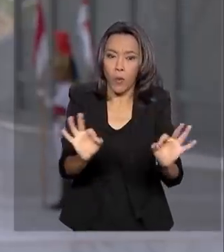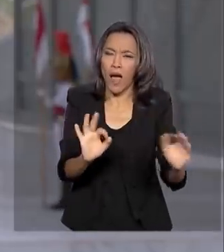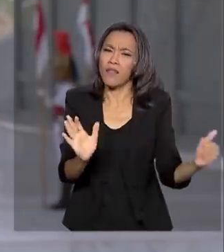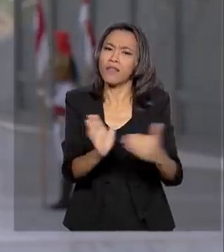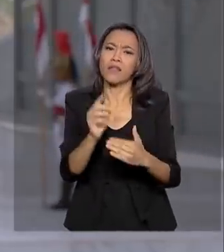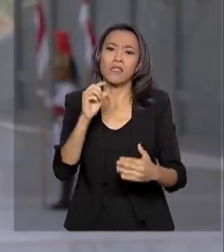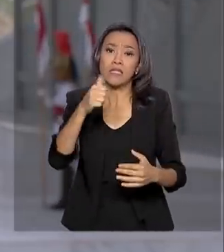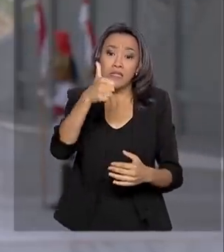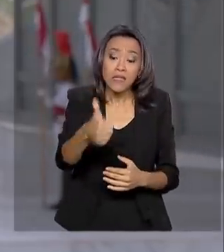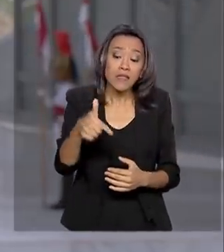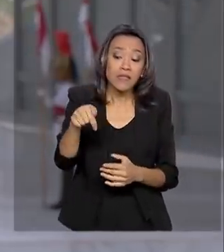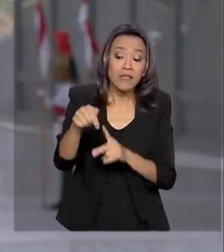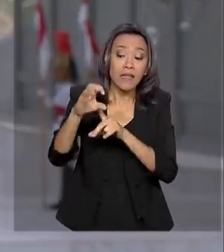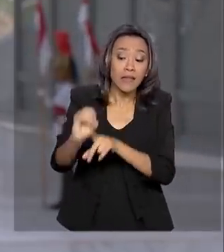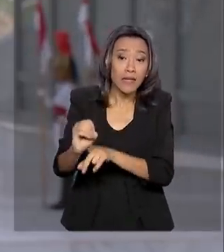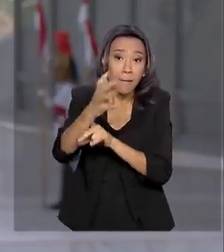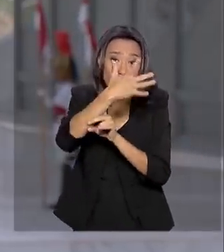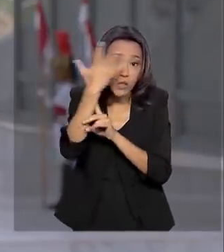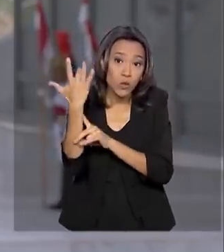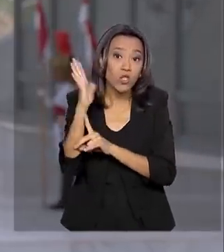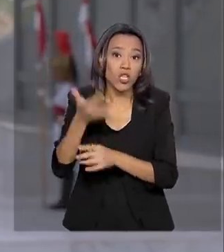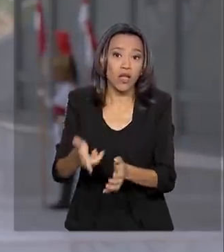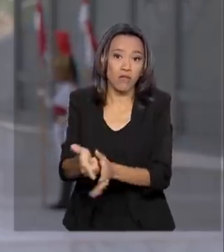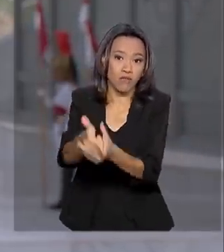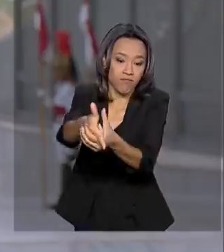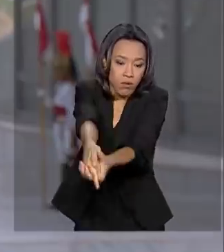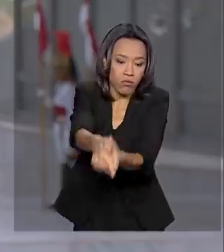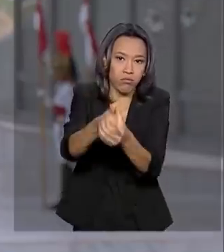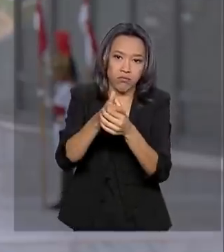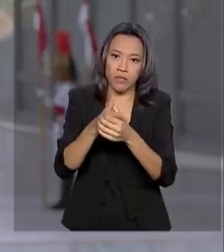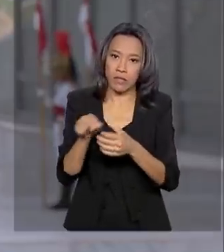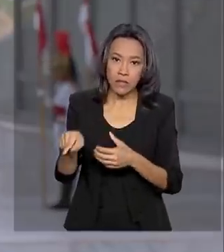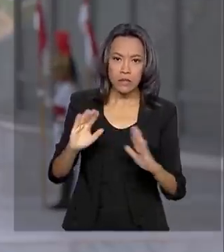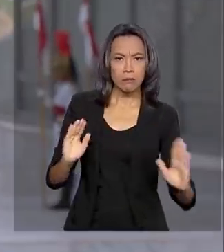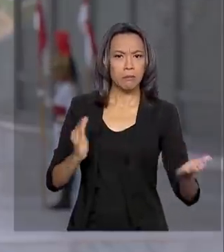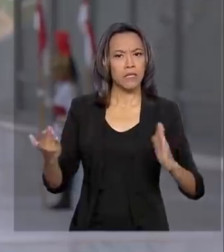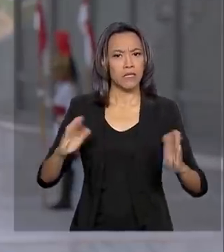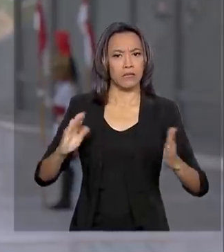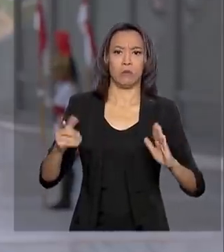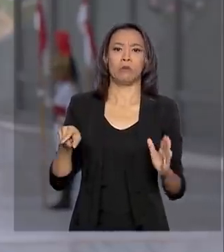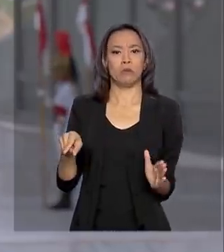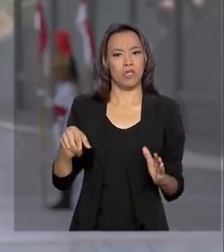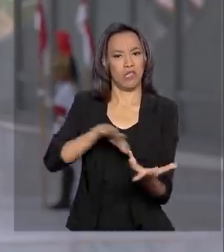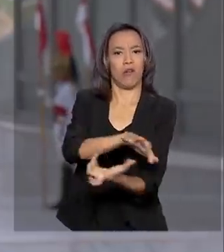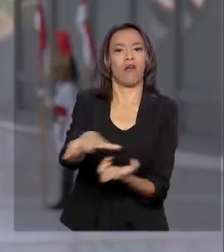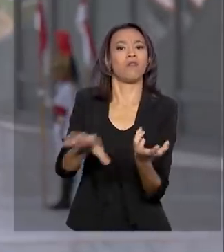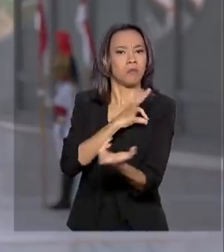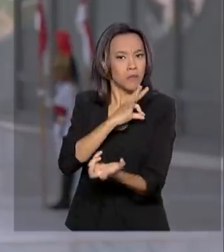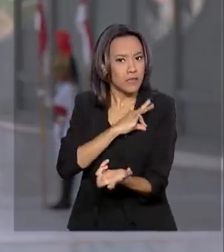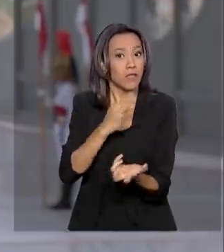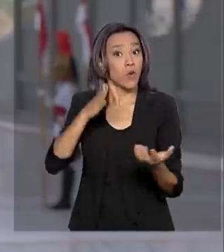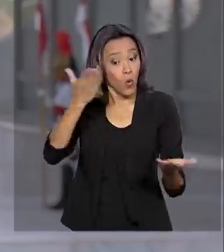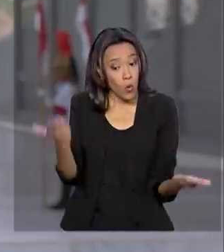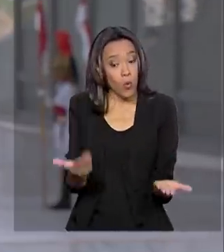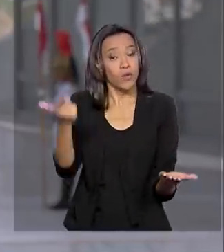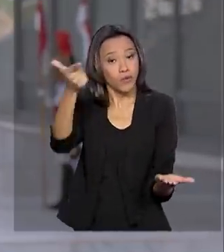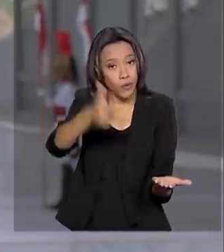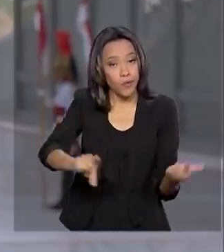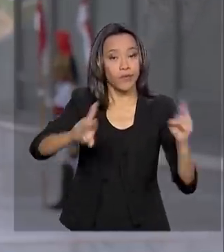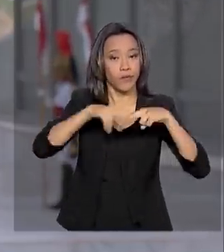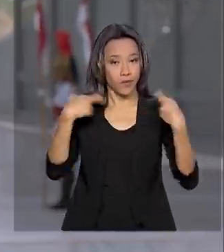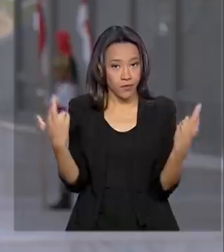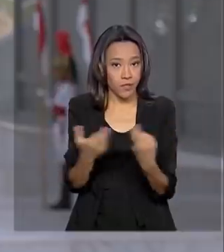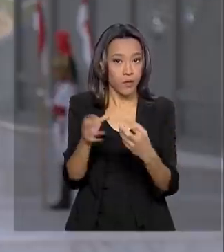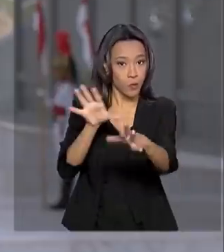pessoas haviam sido assassinadas durante a greve dos PMs. Hoje haverá mais uma reunião com a categoria. O governo